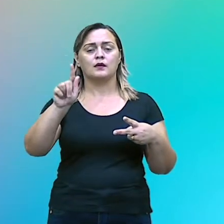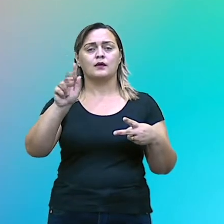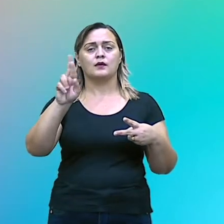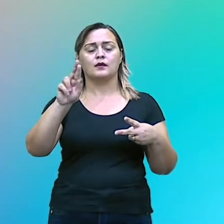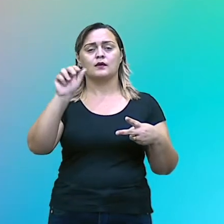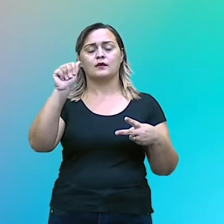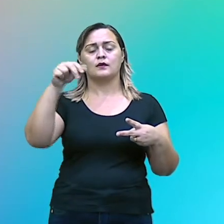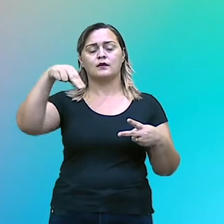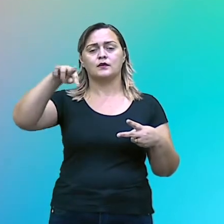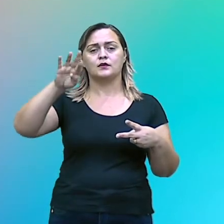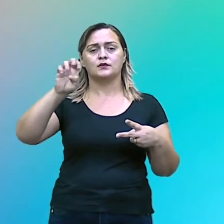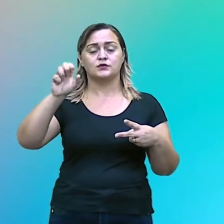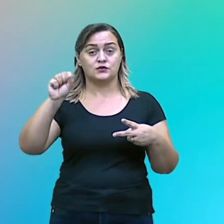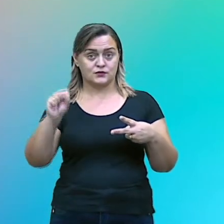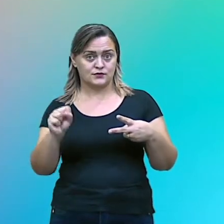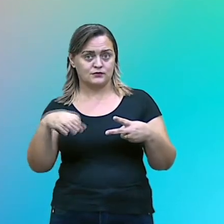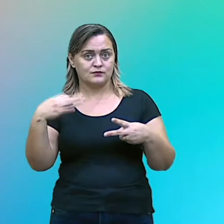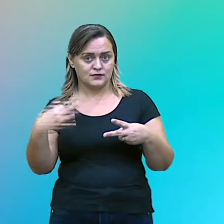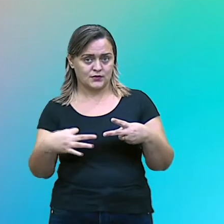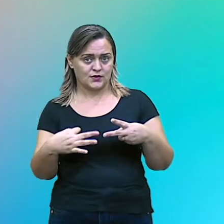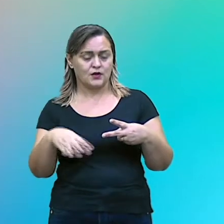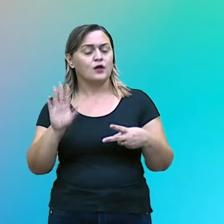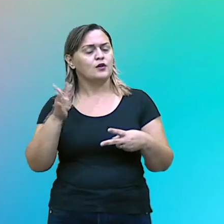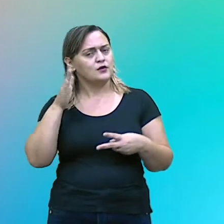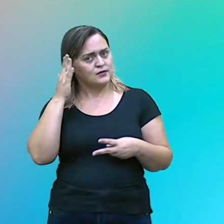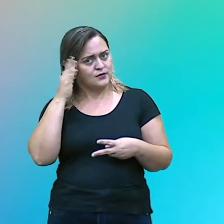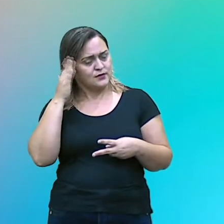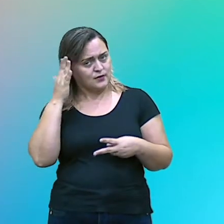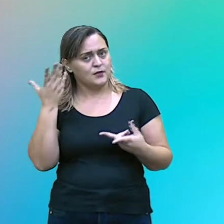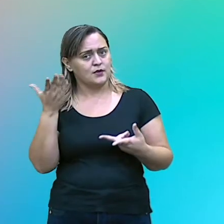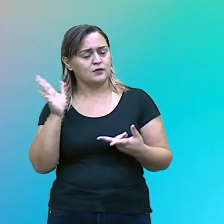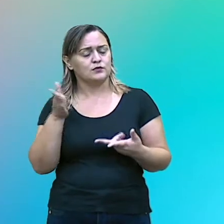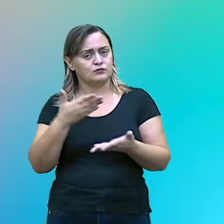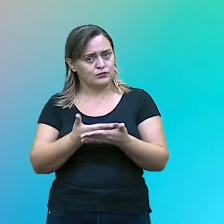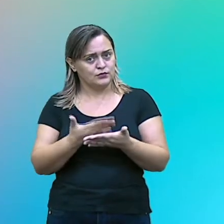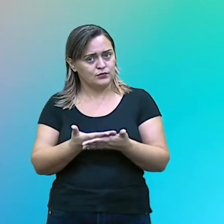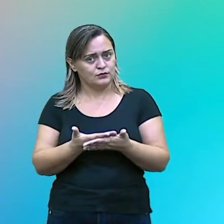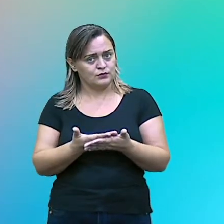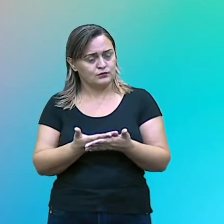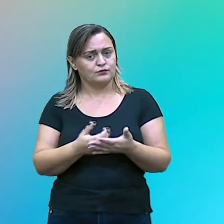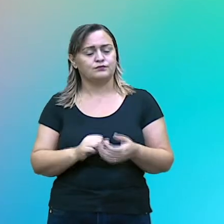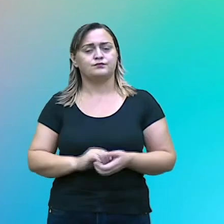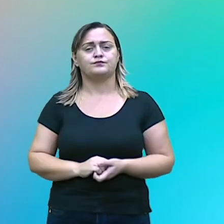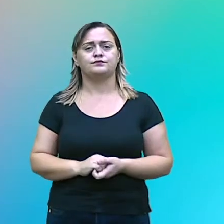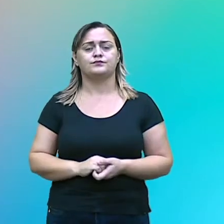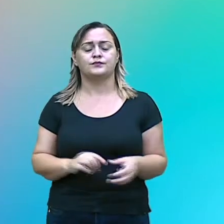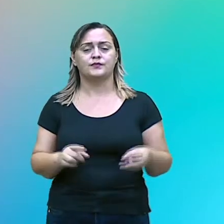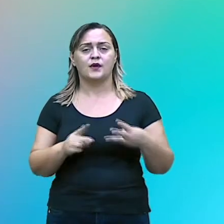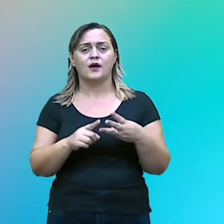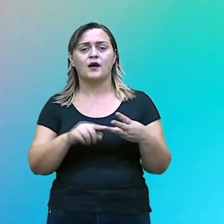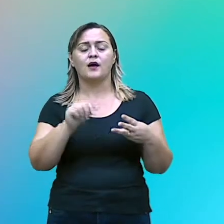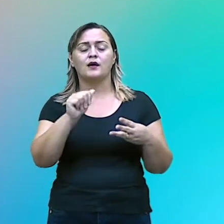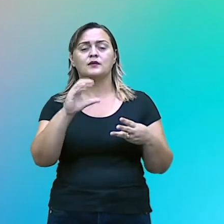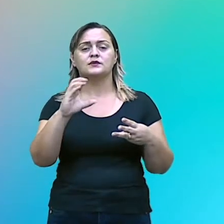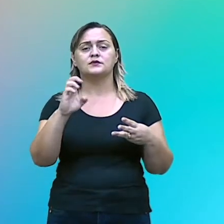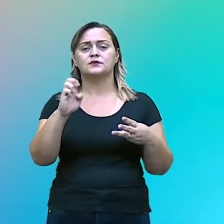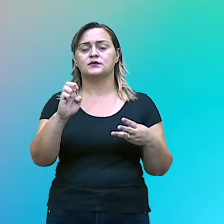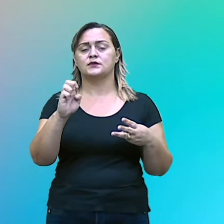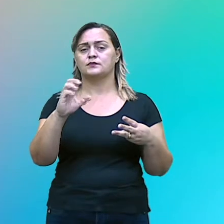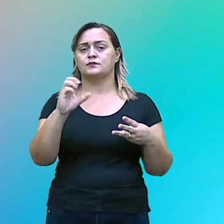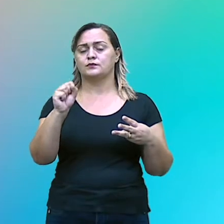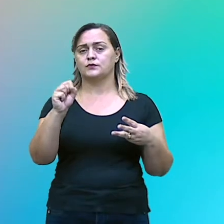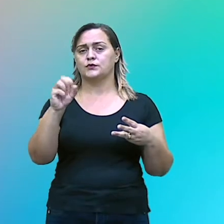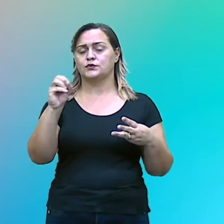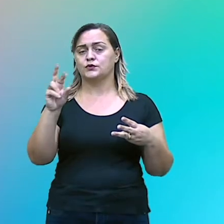completar o sentido aí de outros termos presentes na oração. E termos acessórios. Quais são os